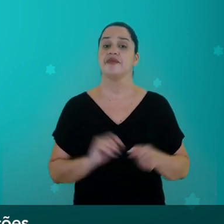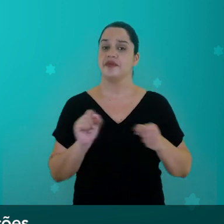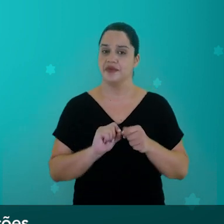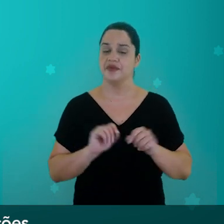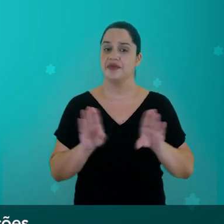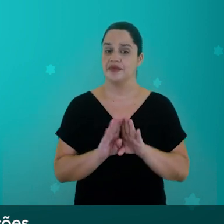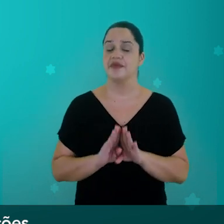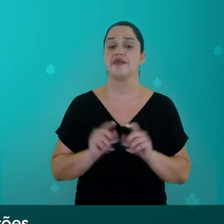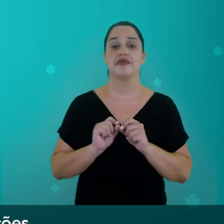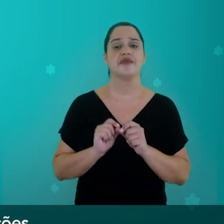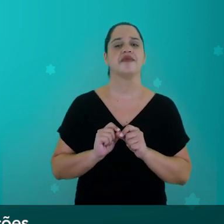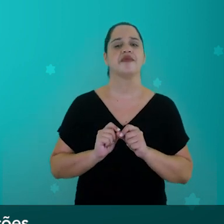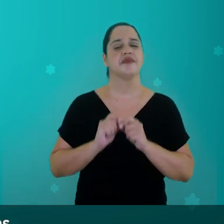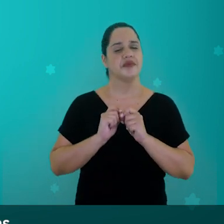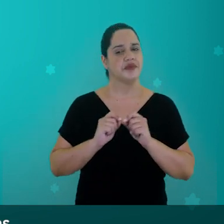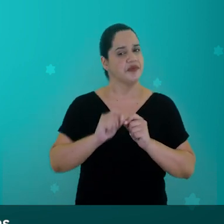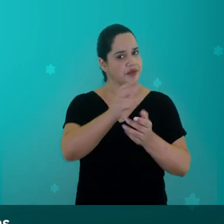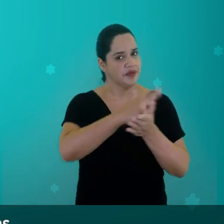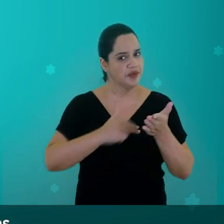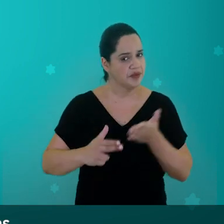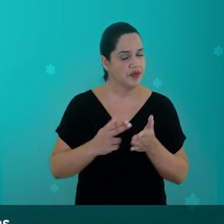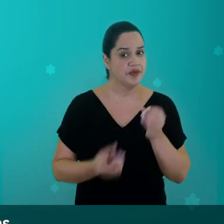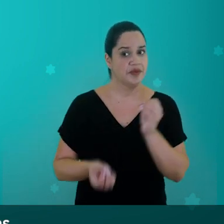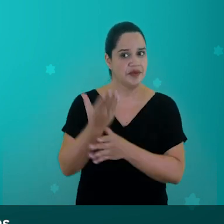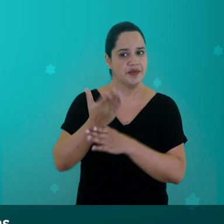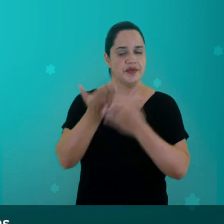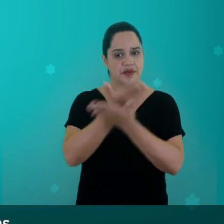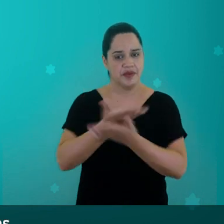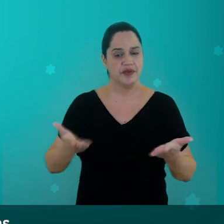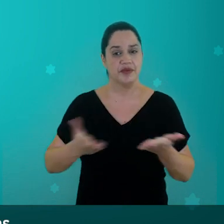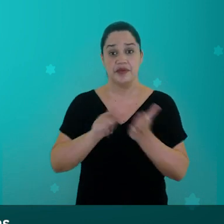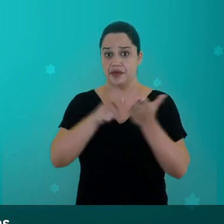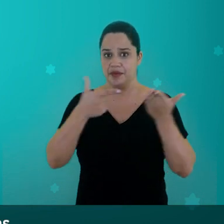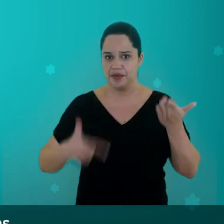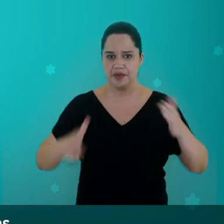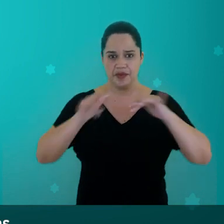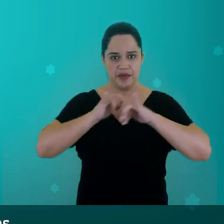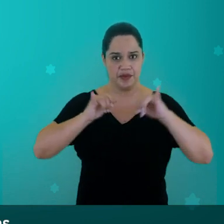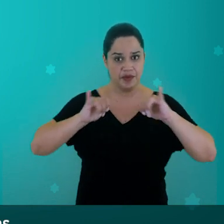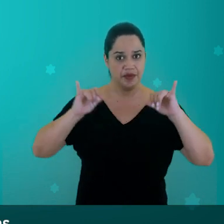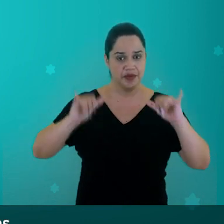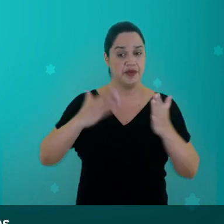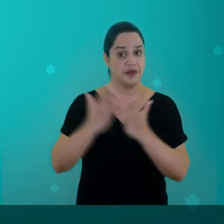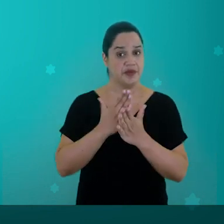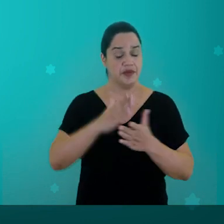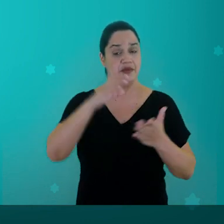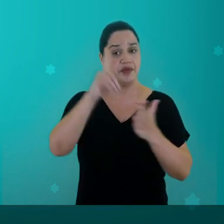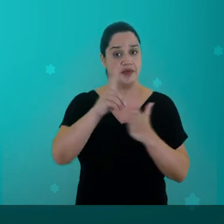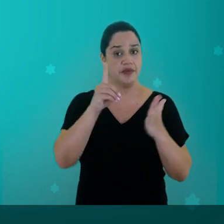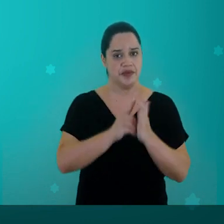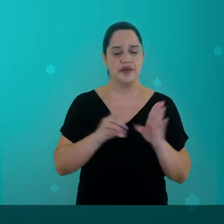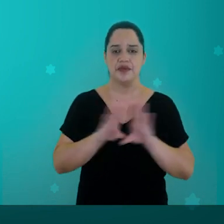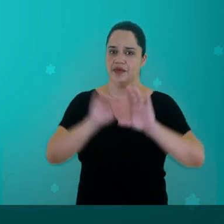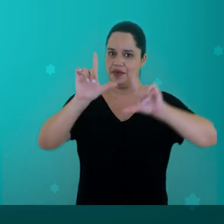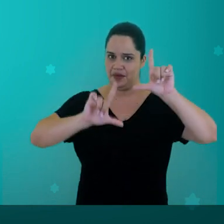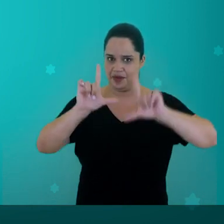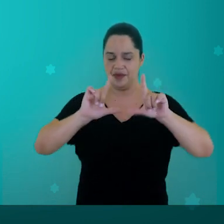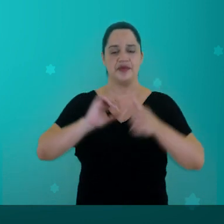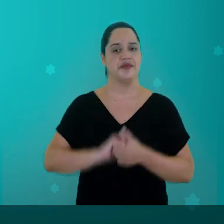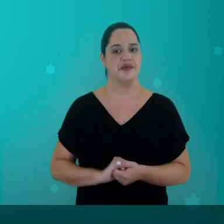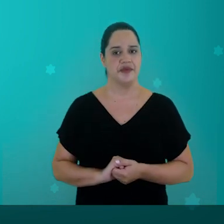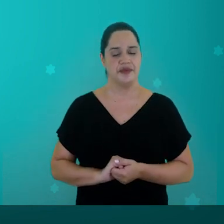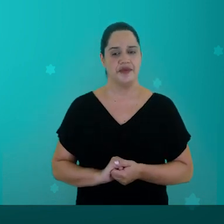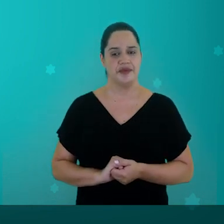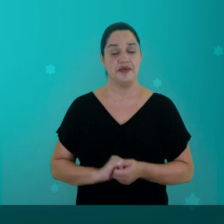mas também faz criações para o mercado publicitário, jornais, revistas, livros didáticos e